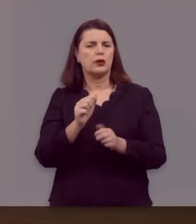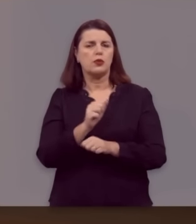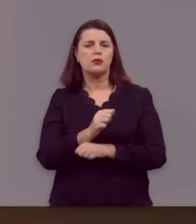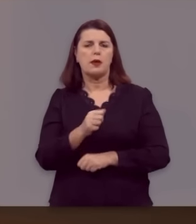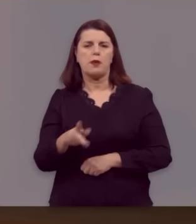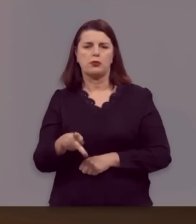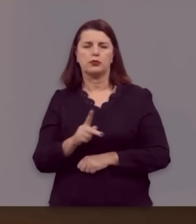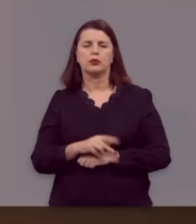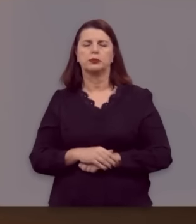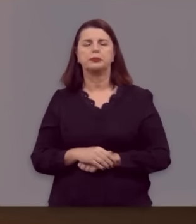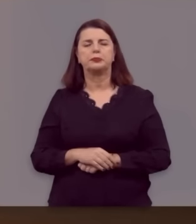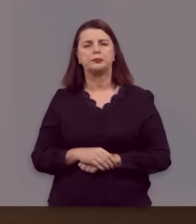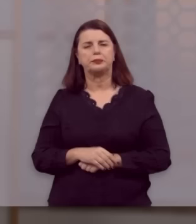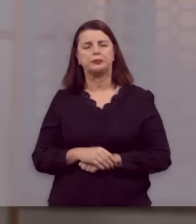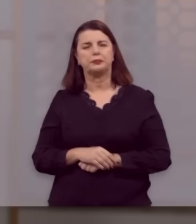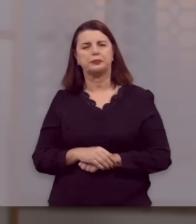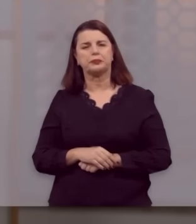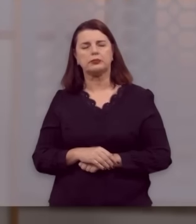apóstolos.